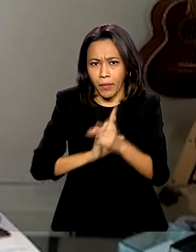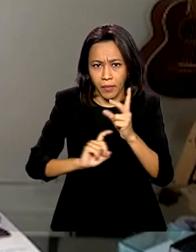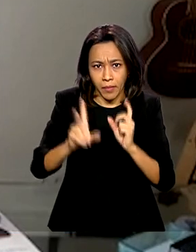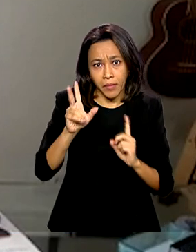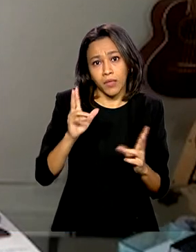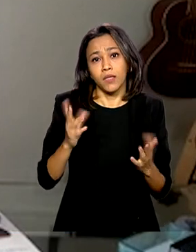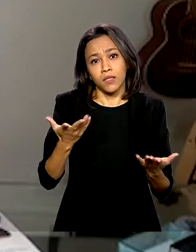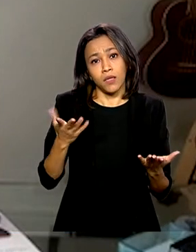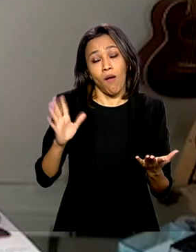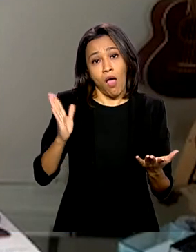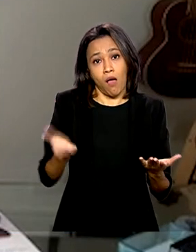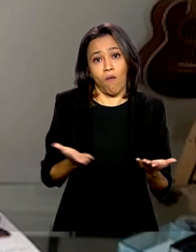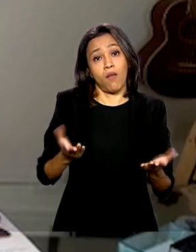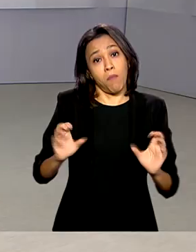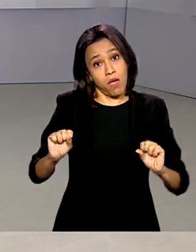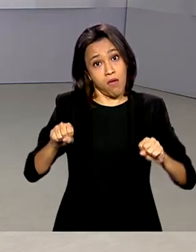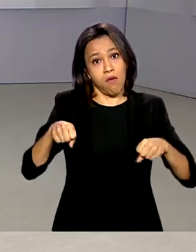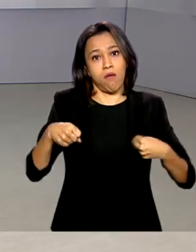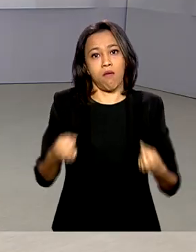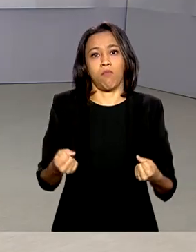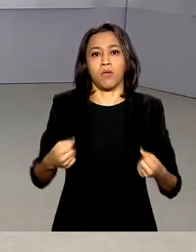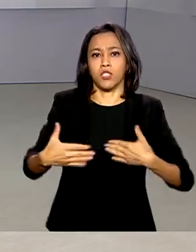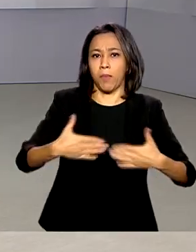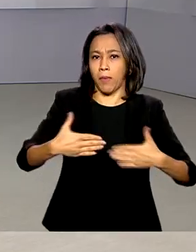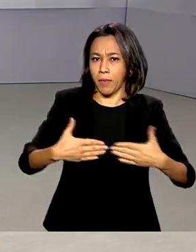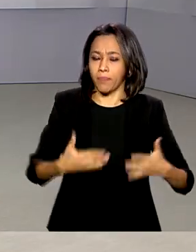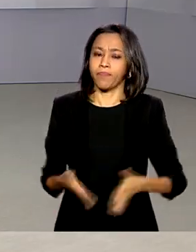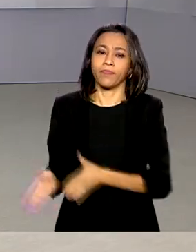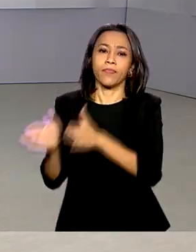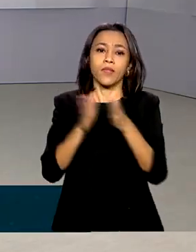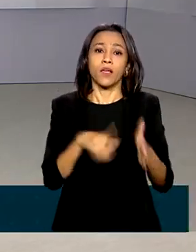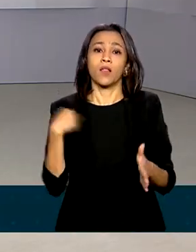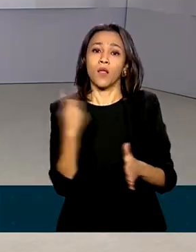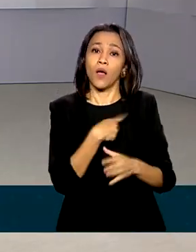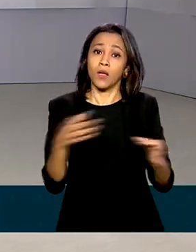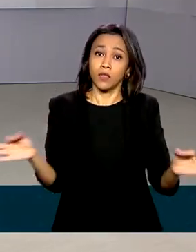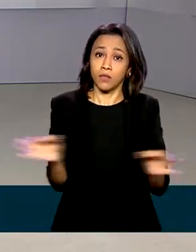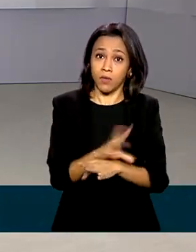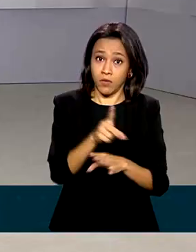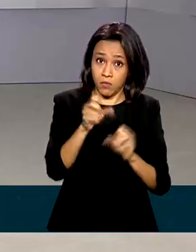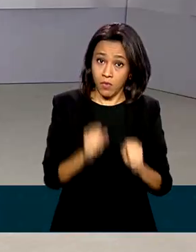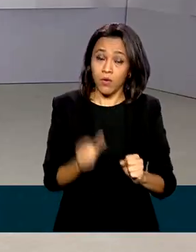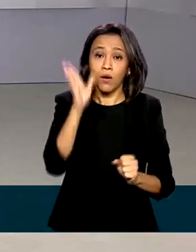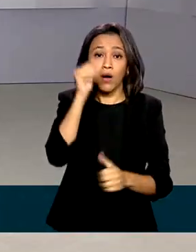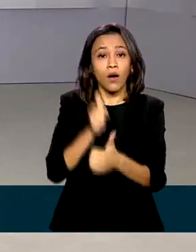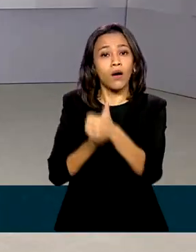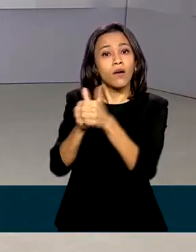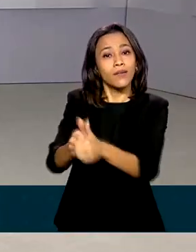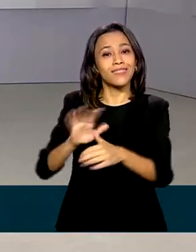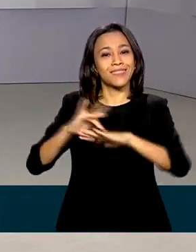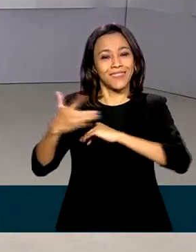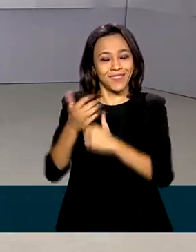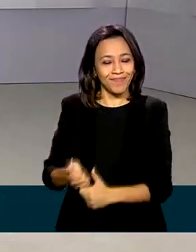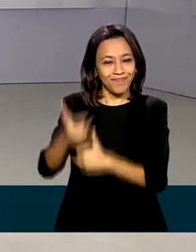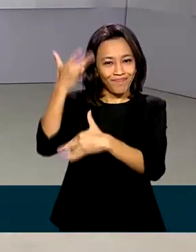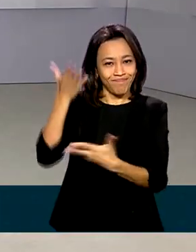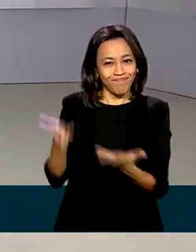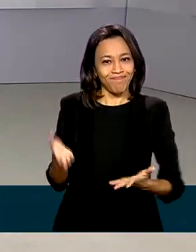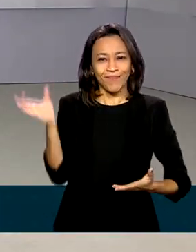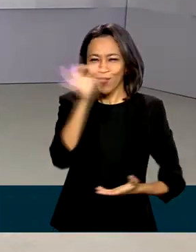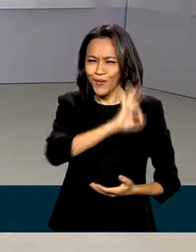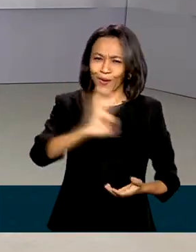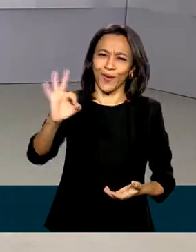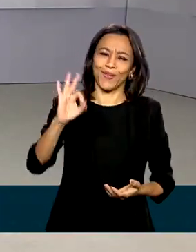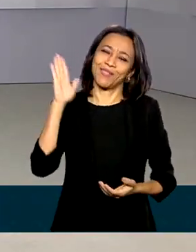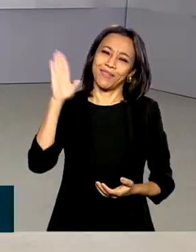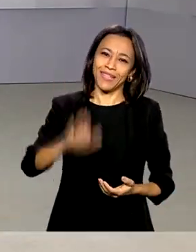boa medida, é uma recuperação de mercado. A gente fica por aqui. E você pode nos acompanhar também pelas redes sociais. Uma ótima